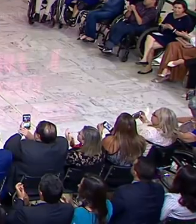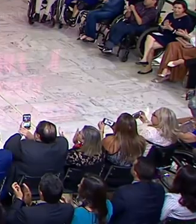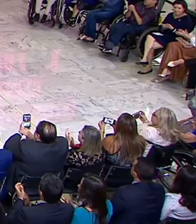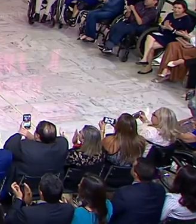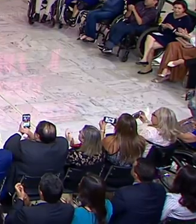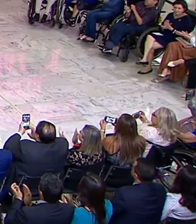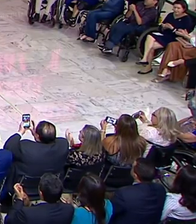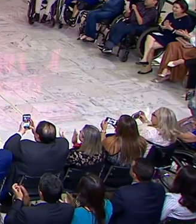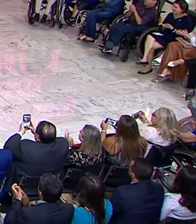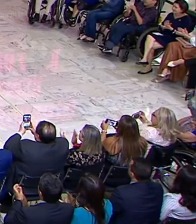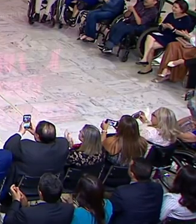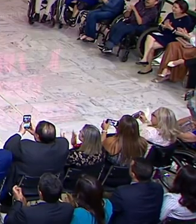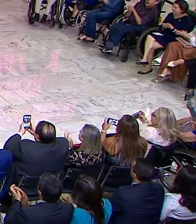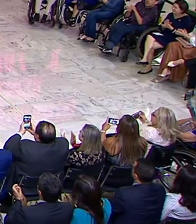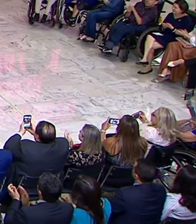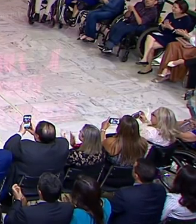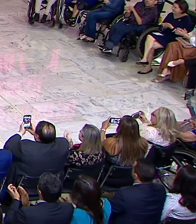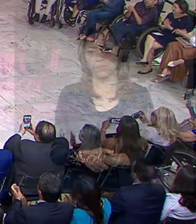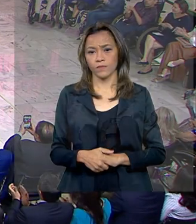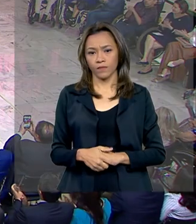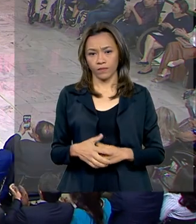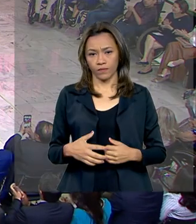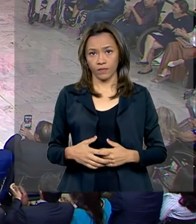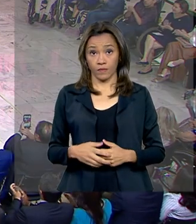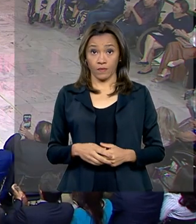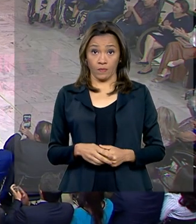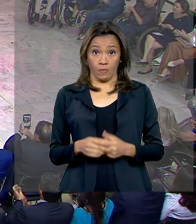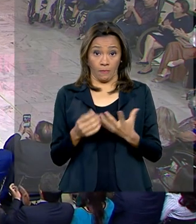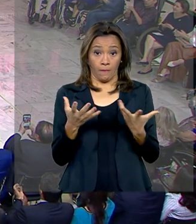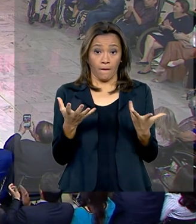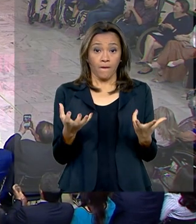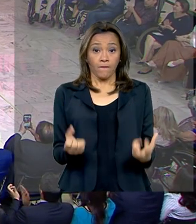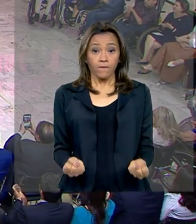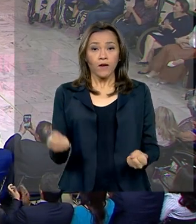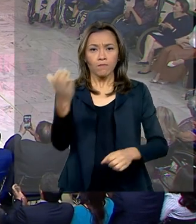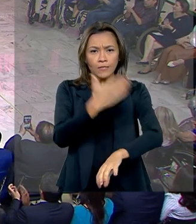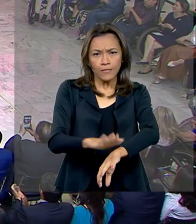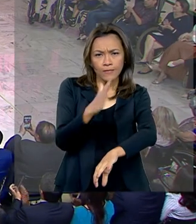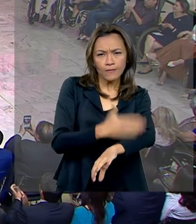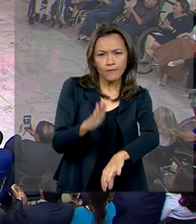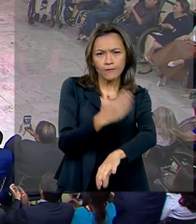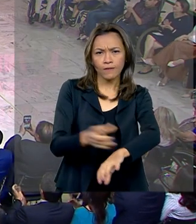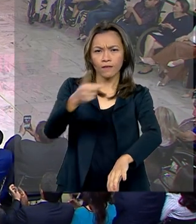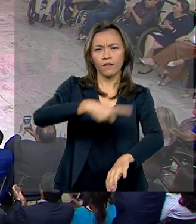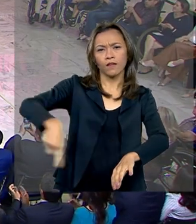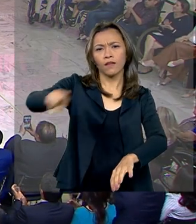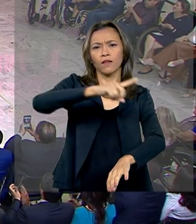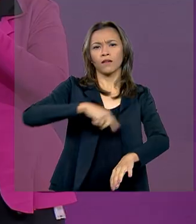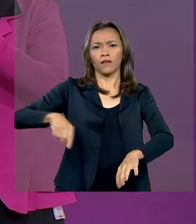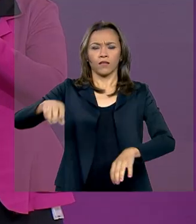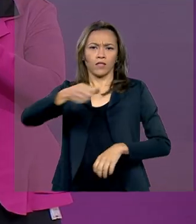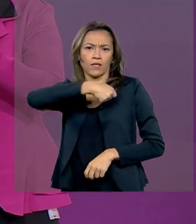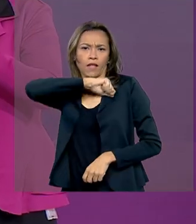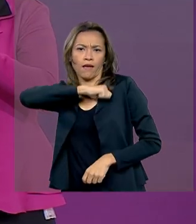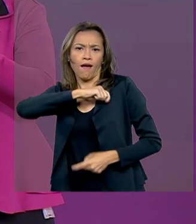Vamos capacitar todos os agentes de delegacias do Brasil, vamos capacitar todos os delegados. Nem que seja uma